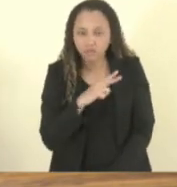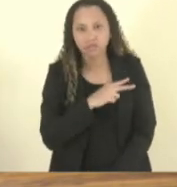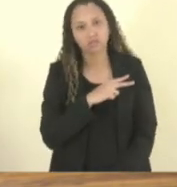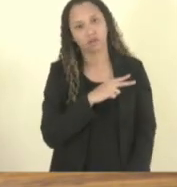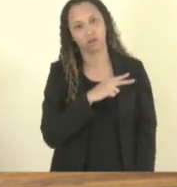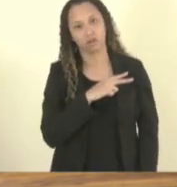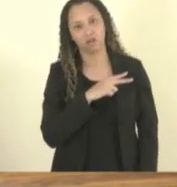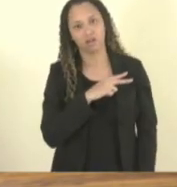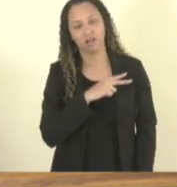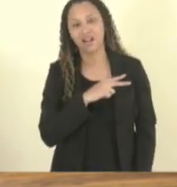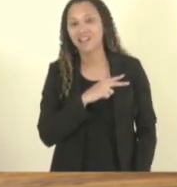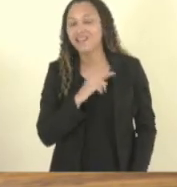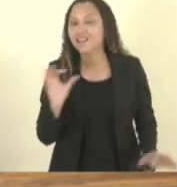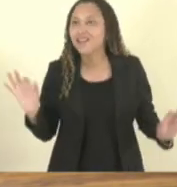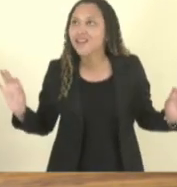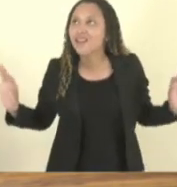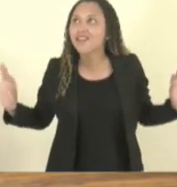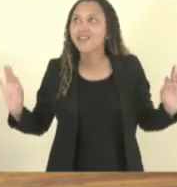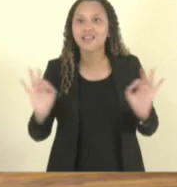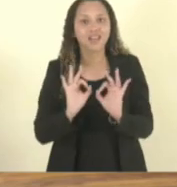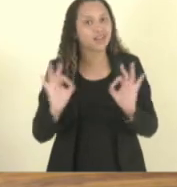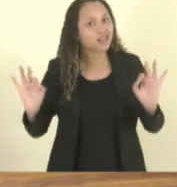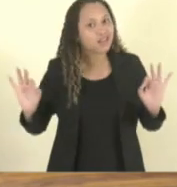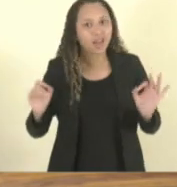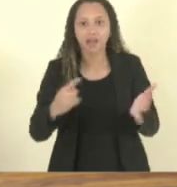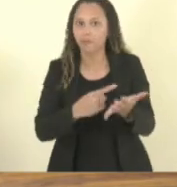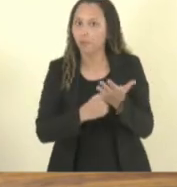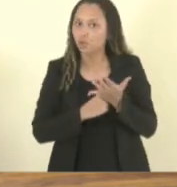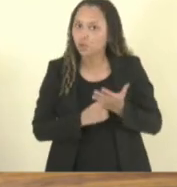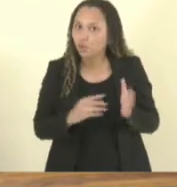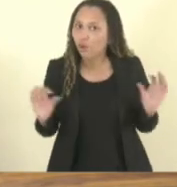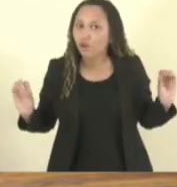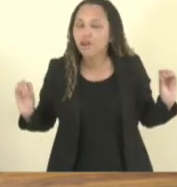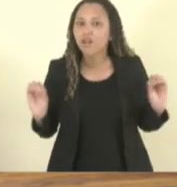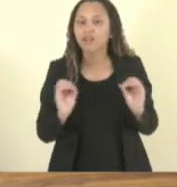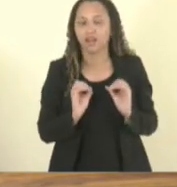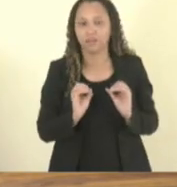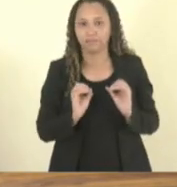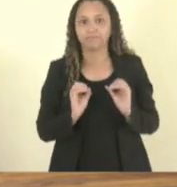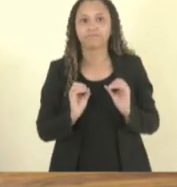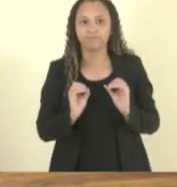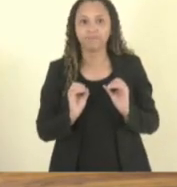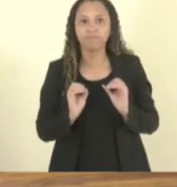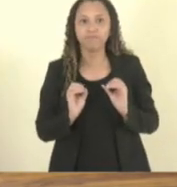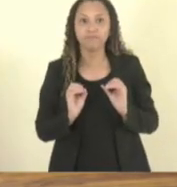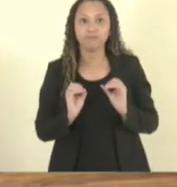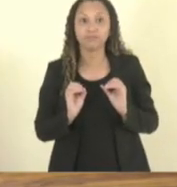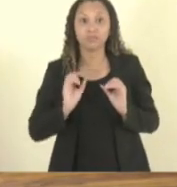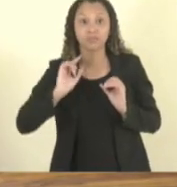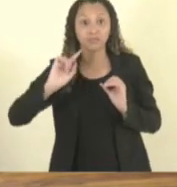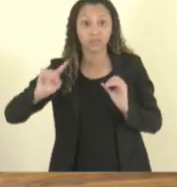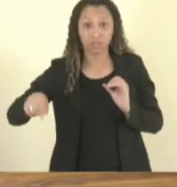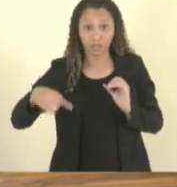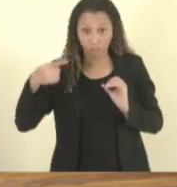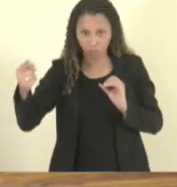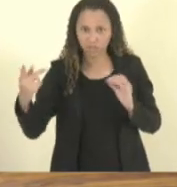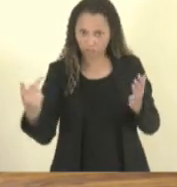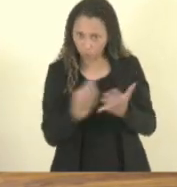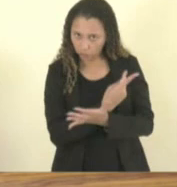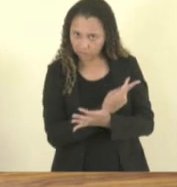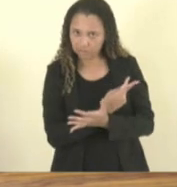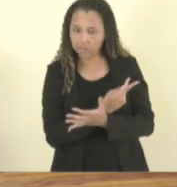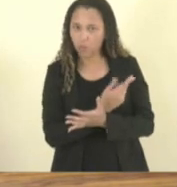nem ninguém me socorreu. Depois do ocorrido,